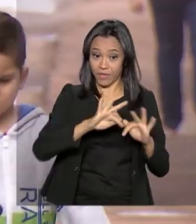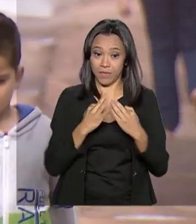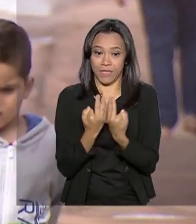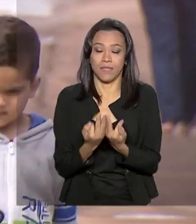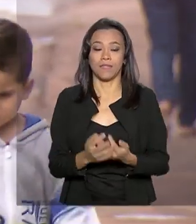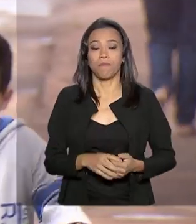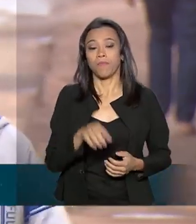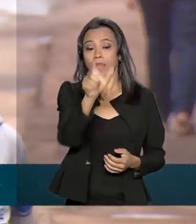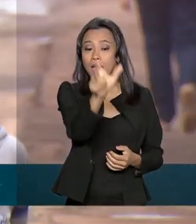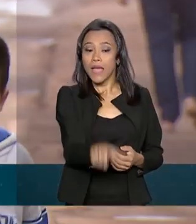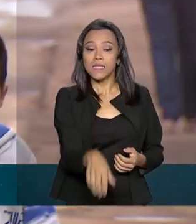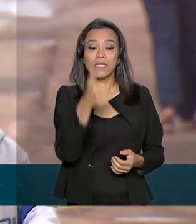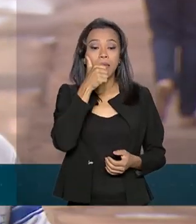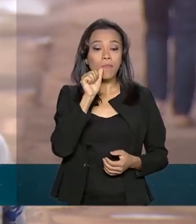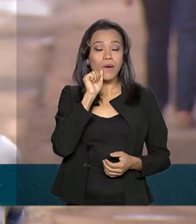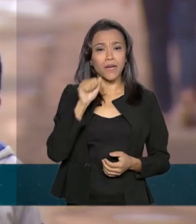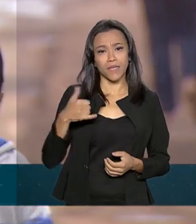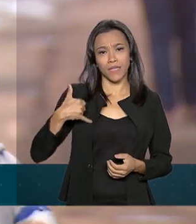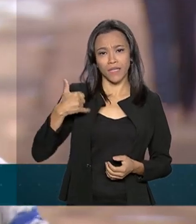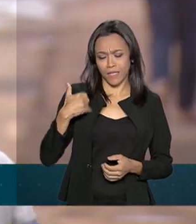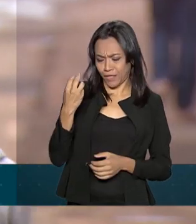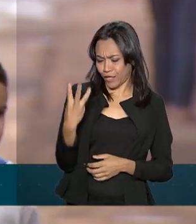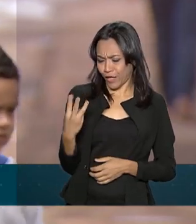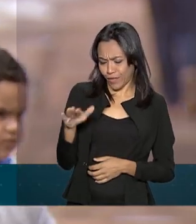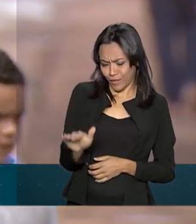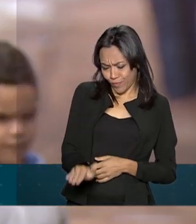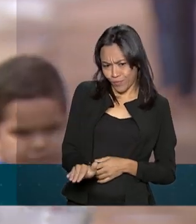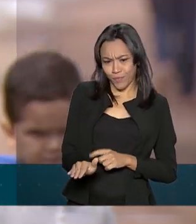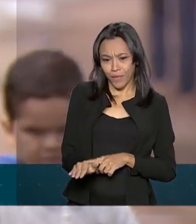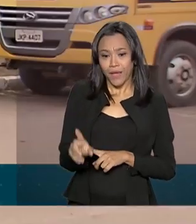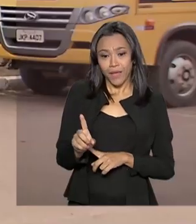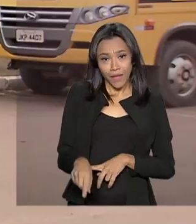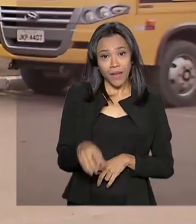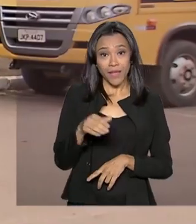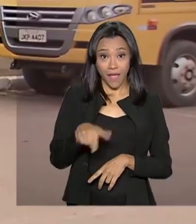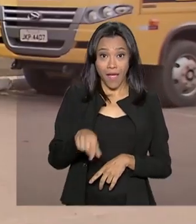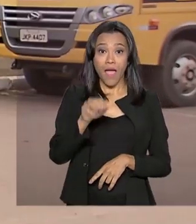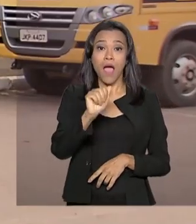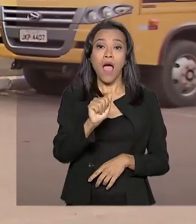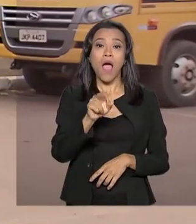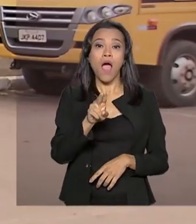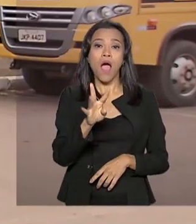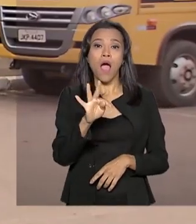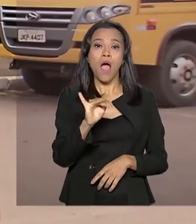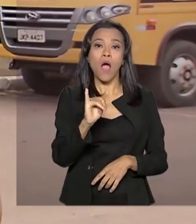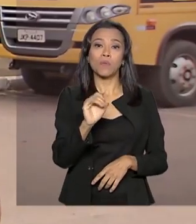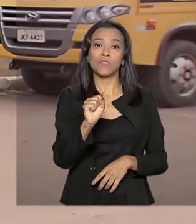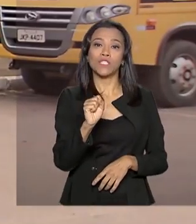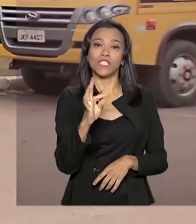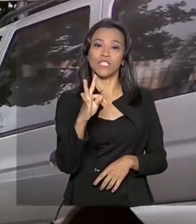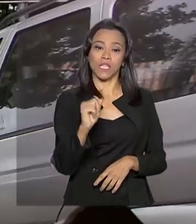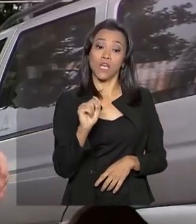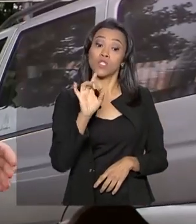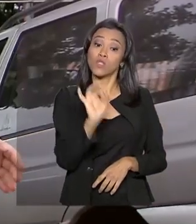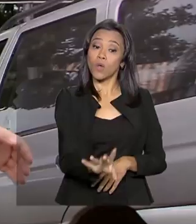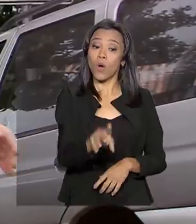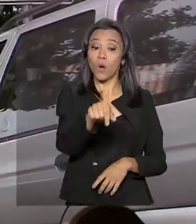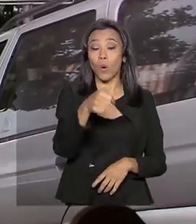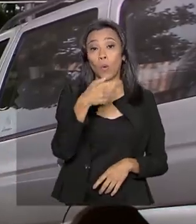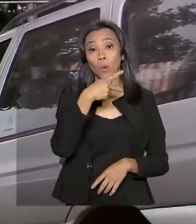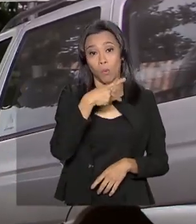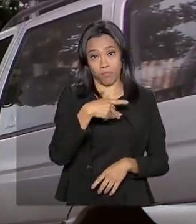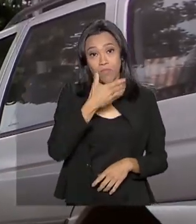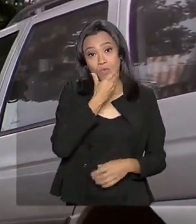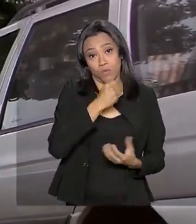Daiane é mãe do pequeno Arthur, de 3 anos, que é autista. Só o marido trabalha e ela conta que se não